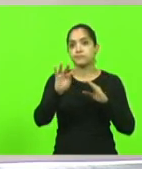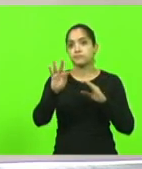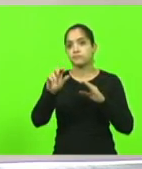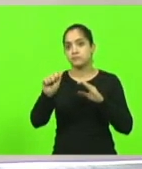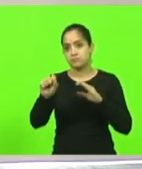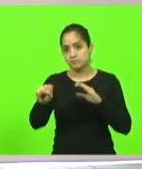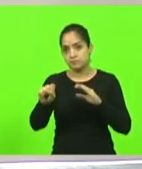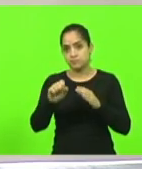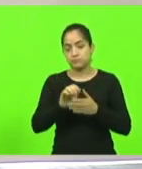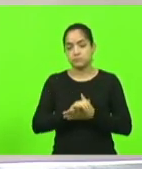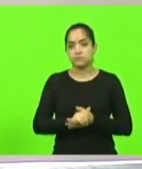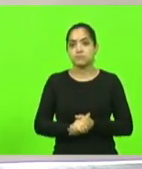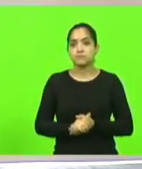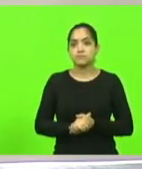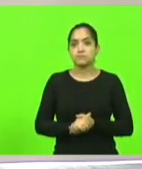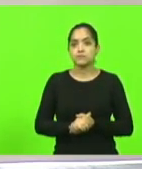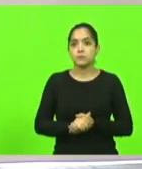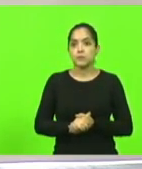atas.